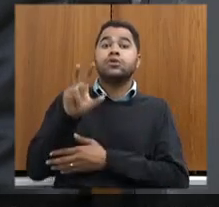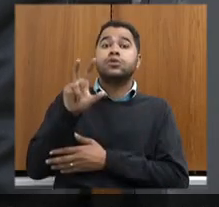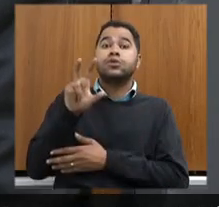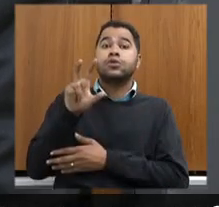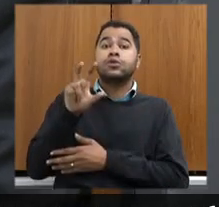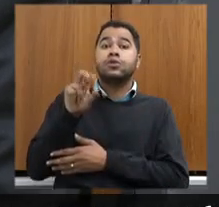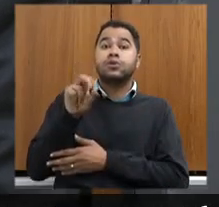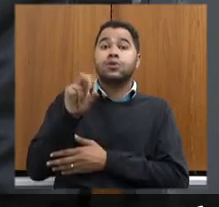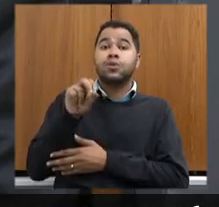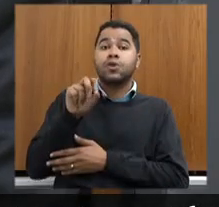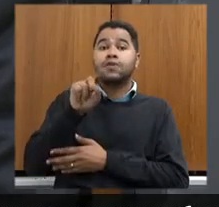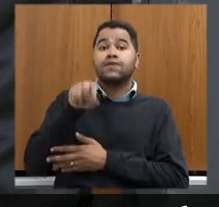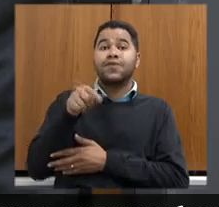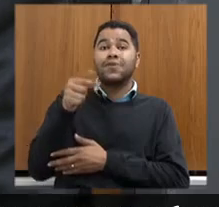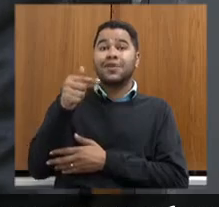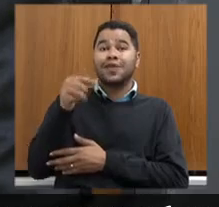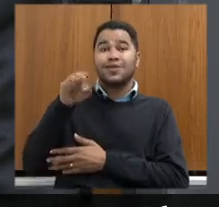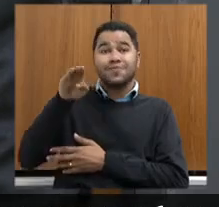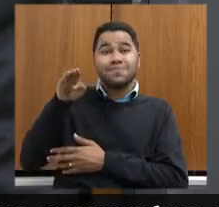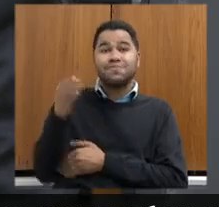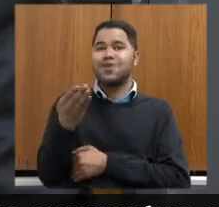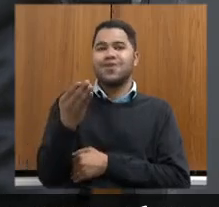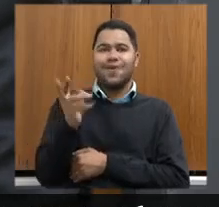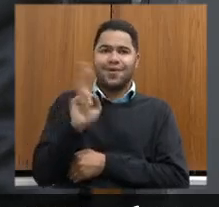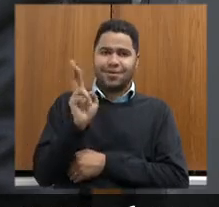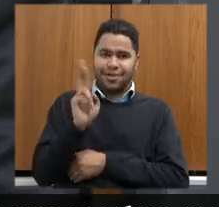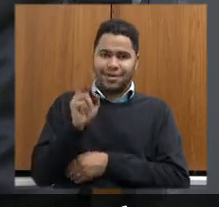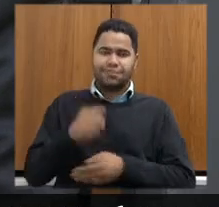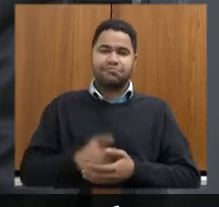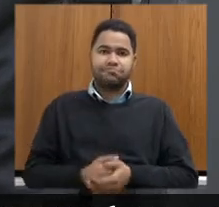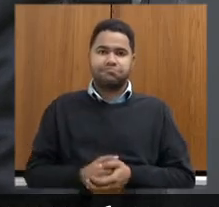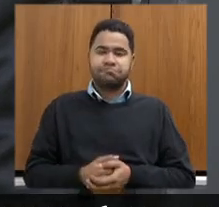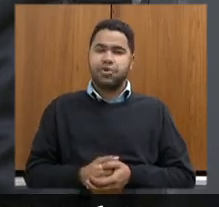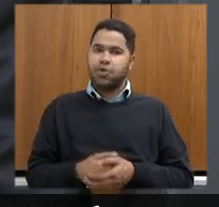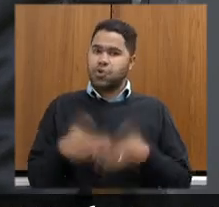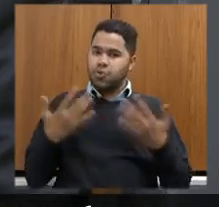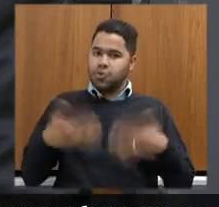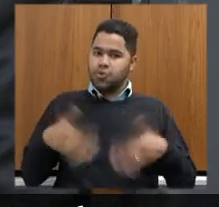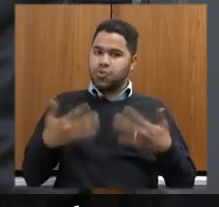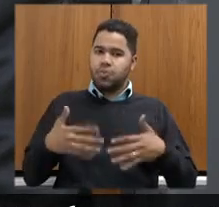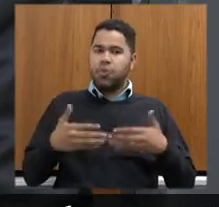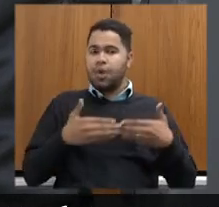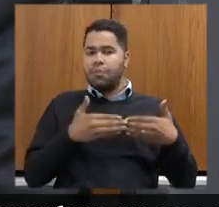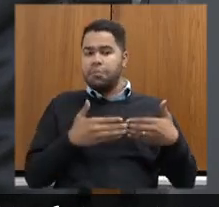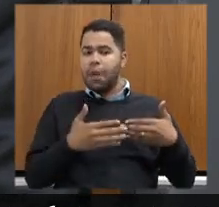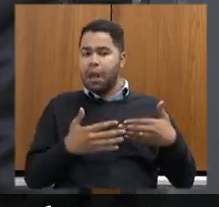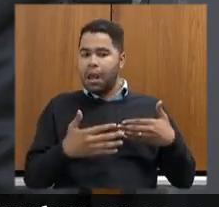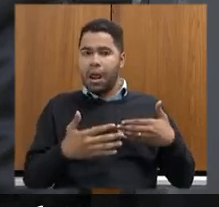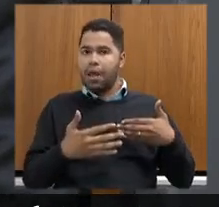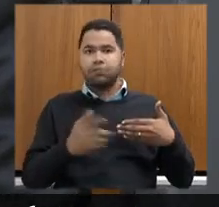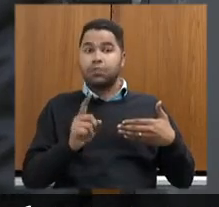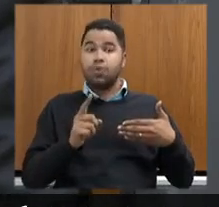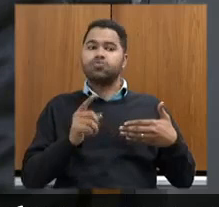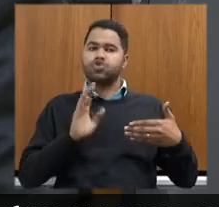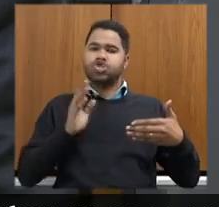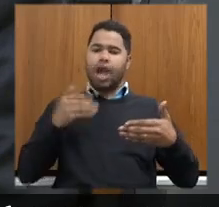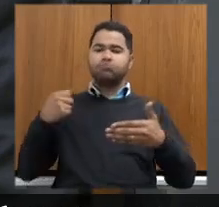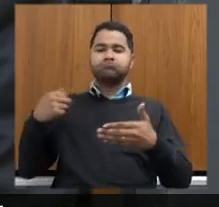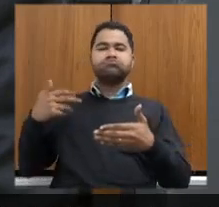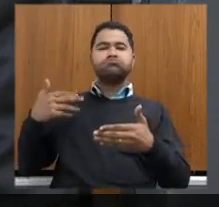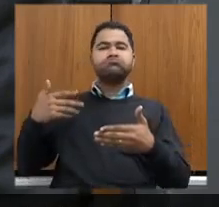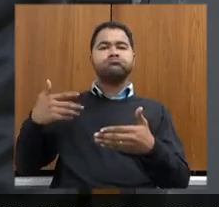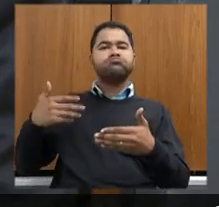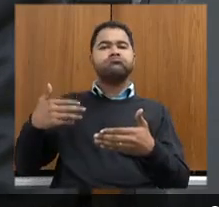,7 bilhões de reais. Então, é uma coisa que está acontecendo, não é que vai acontecer, não. E,